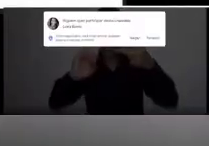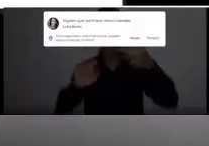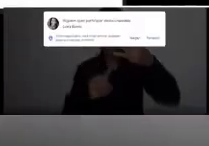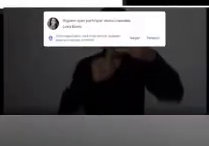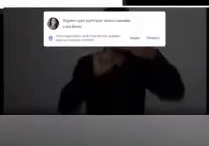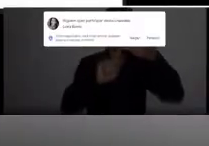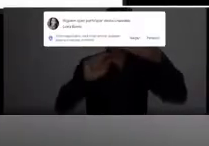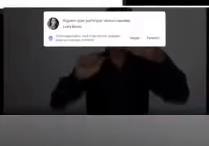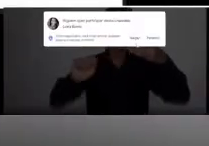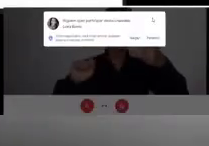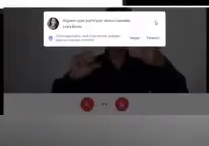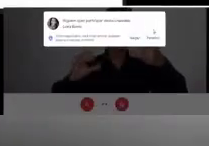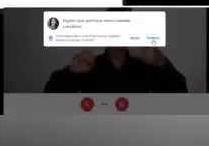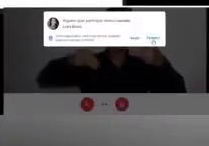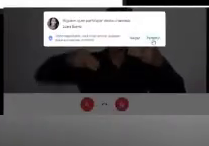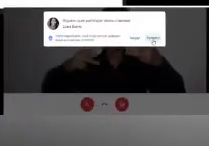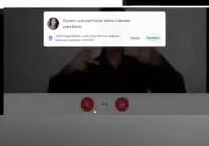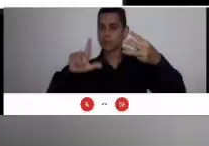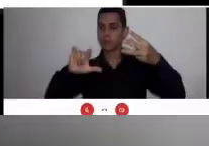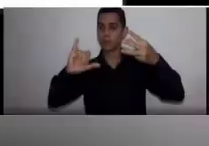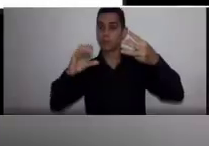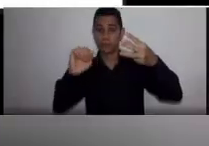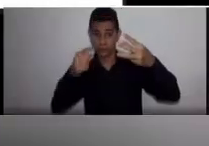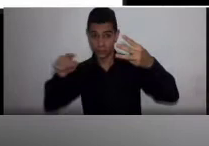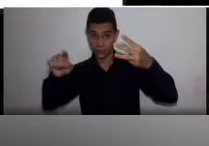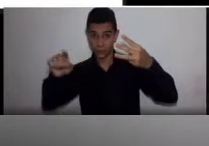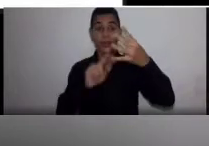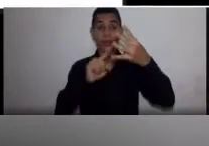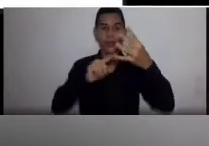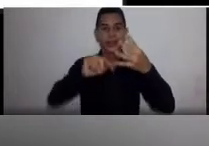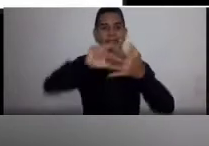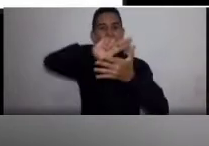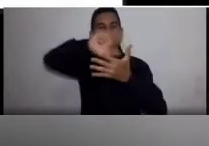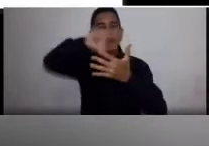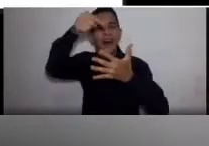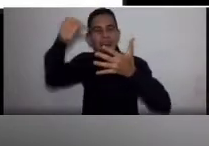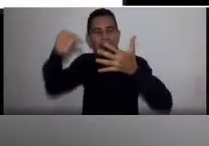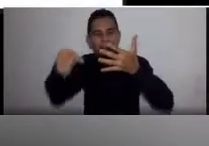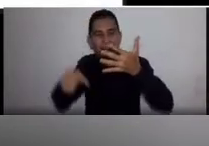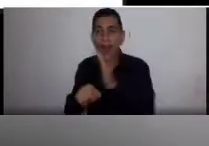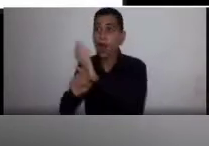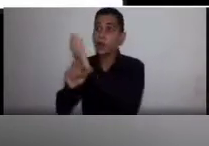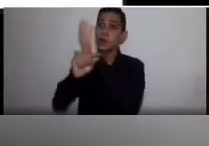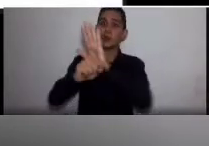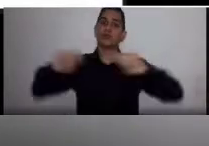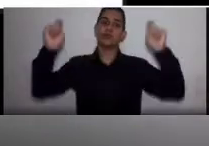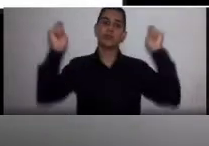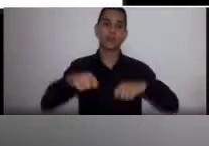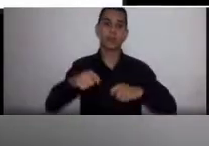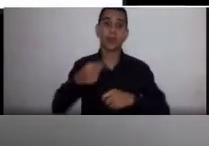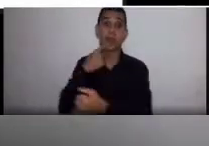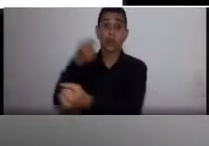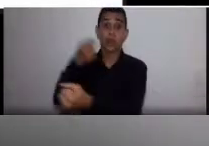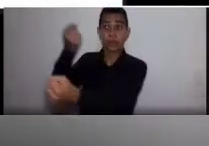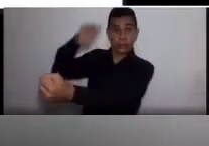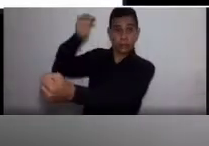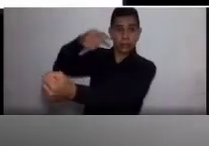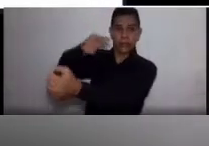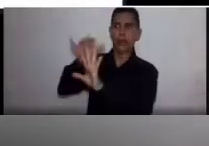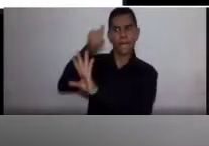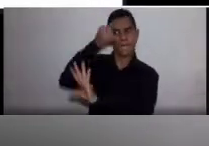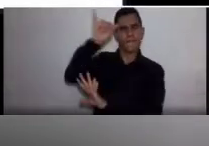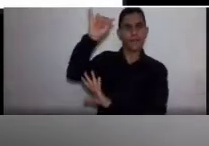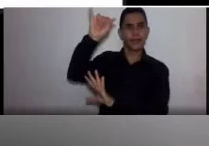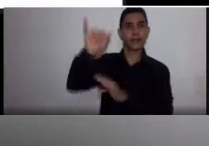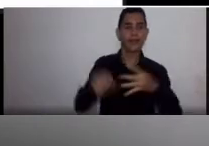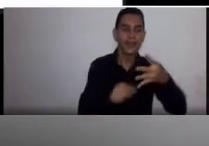acarreta, e as alternativas existentes para se evitar a transfusão sanguínea, já que ela provoca